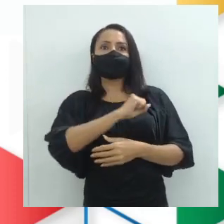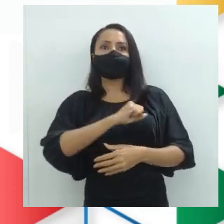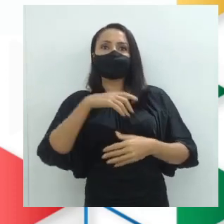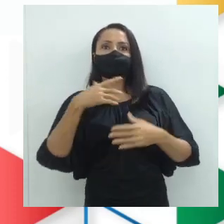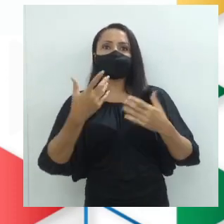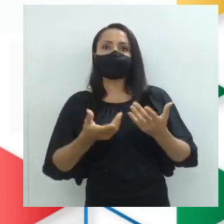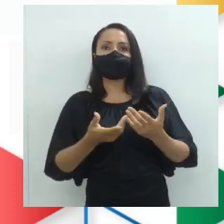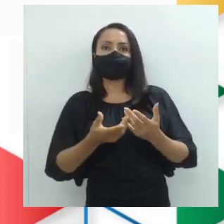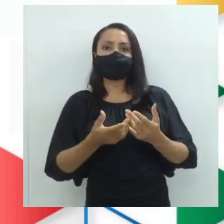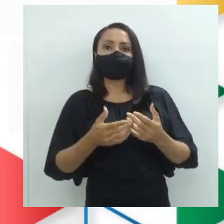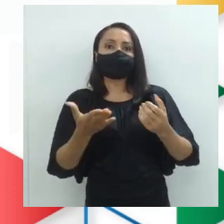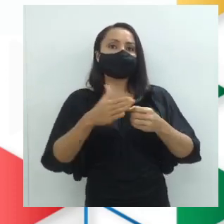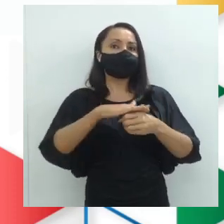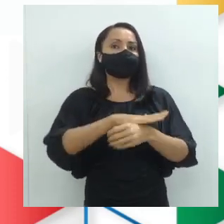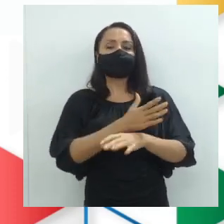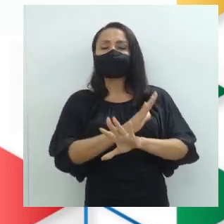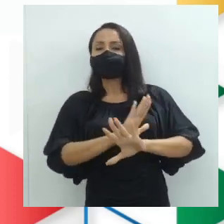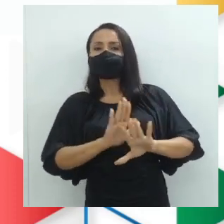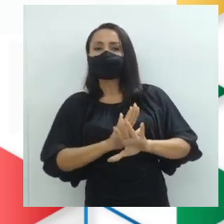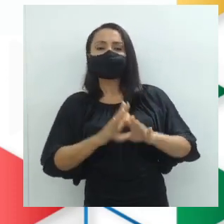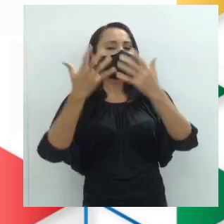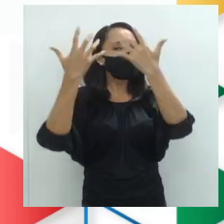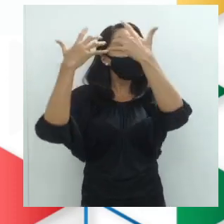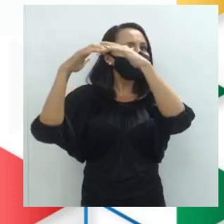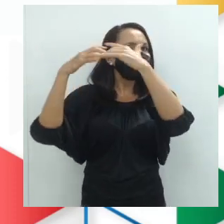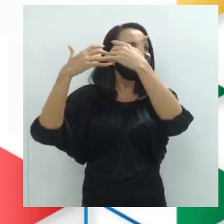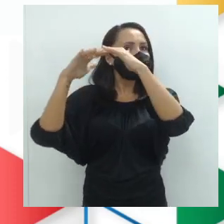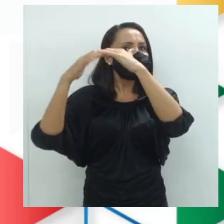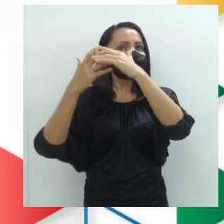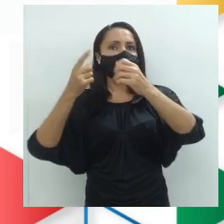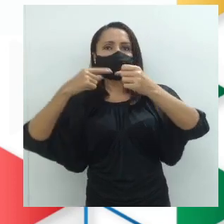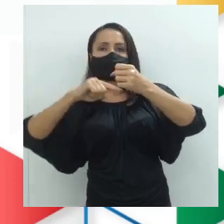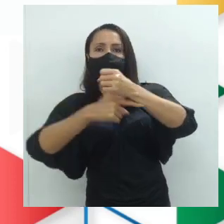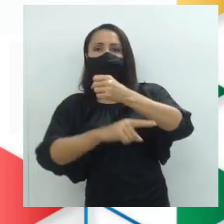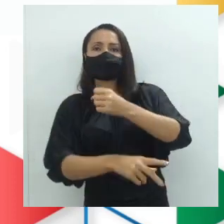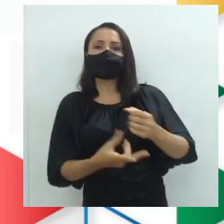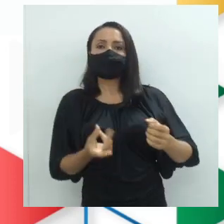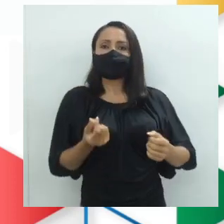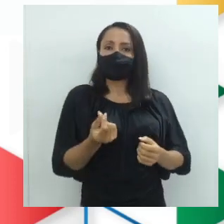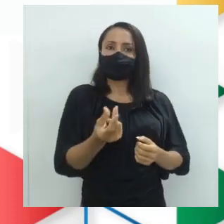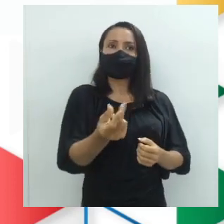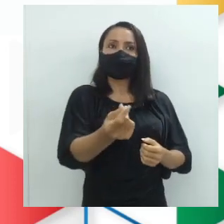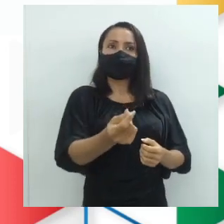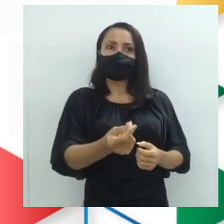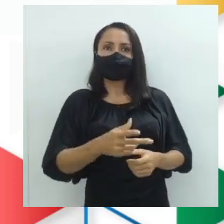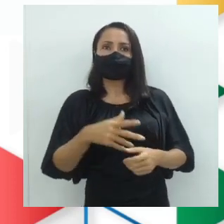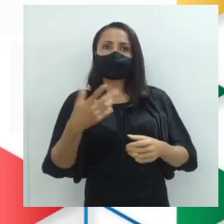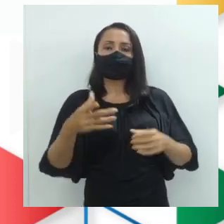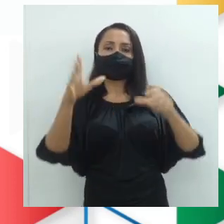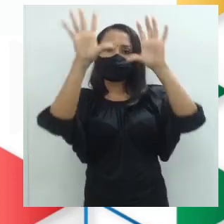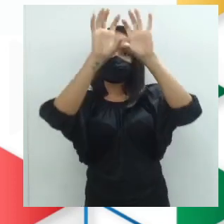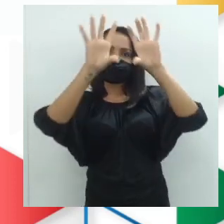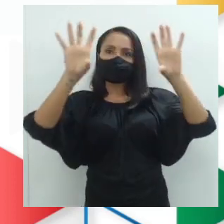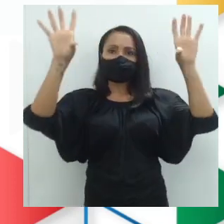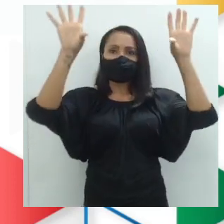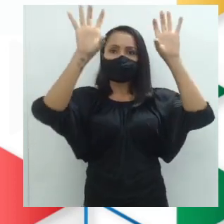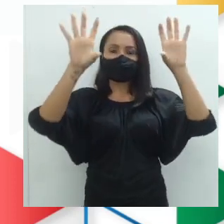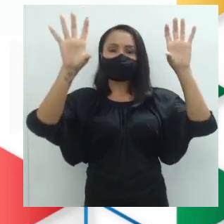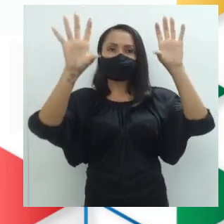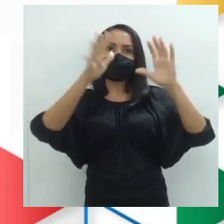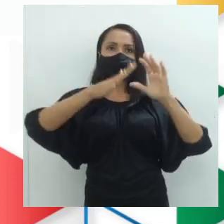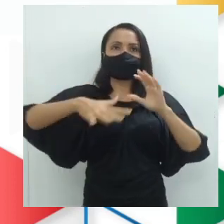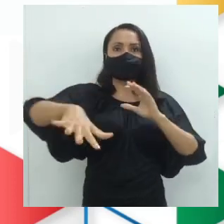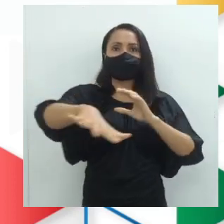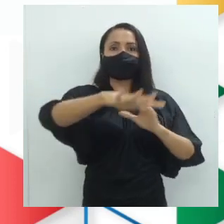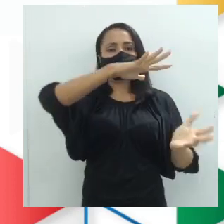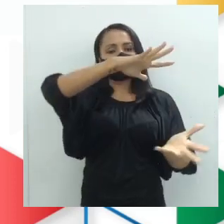uma fonte inesgotável de reflexão profunda como a eternidade, alta como o céu, vasta